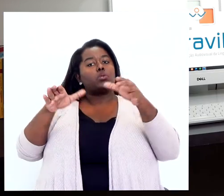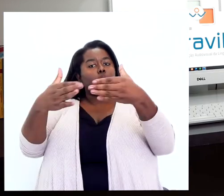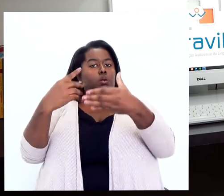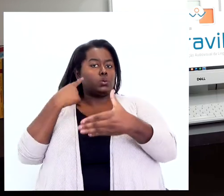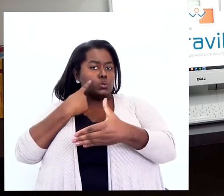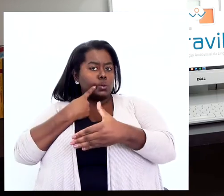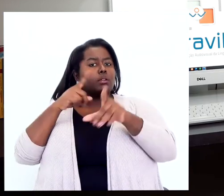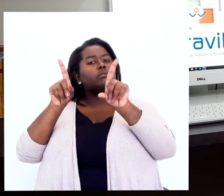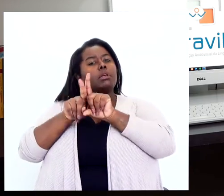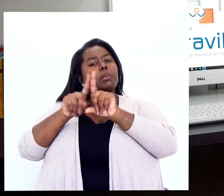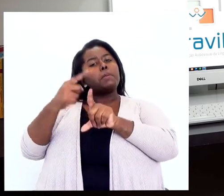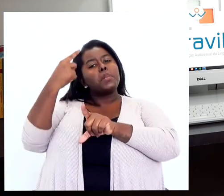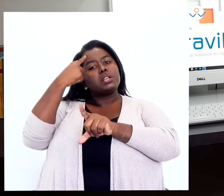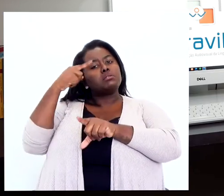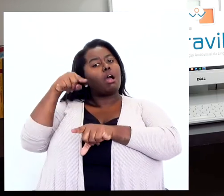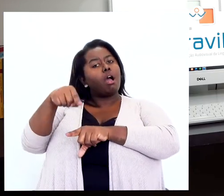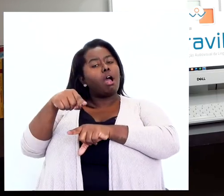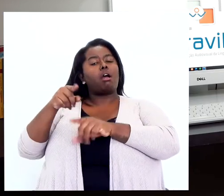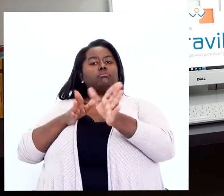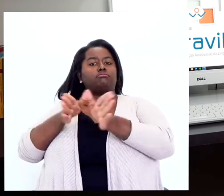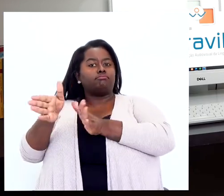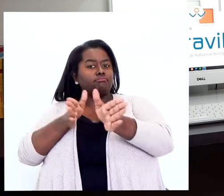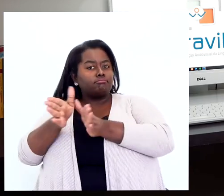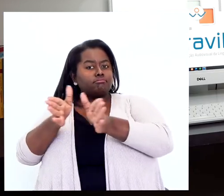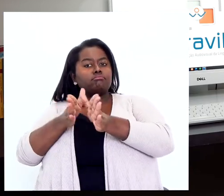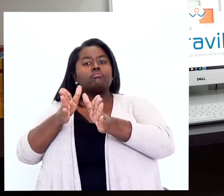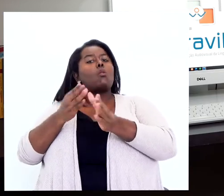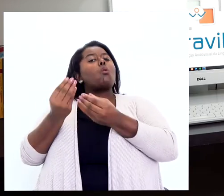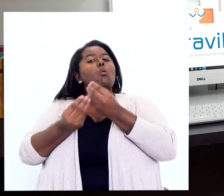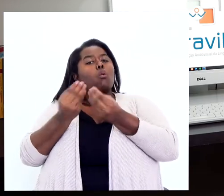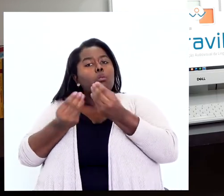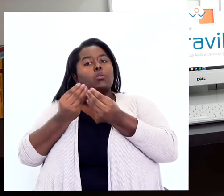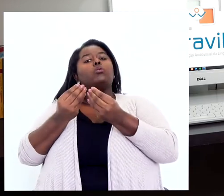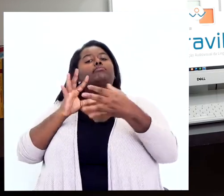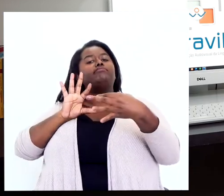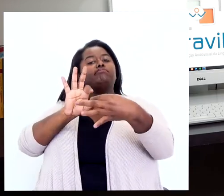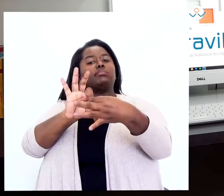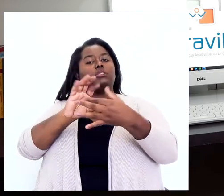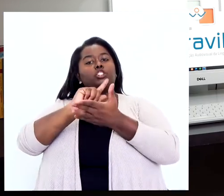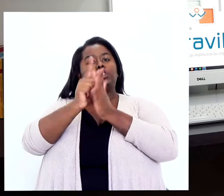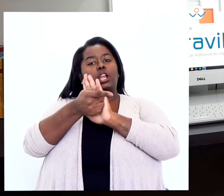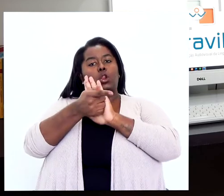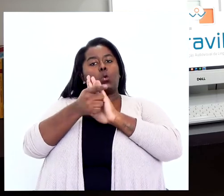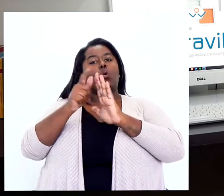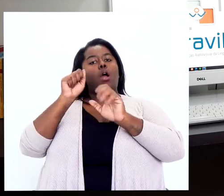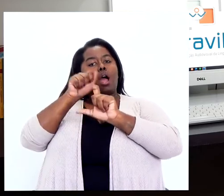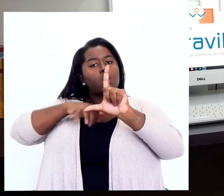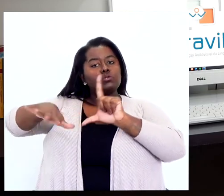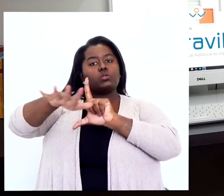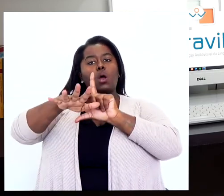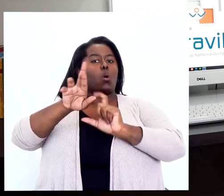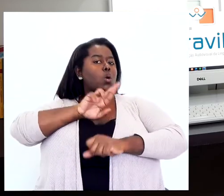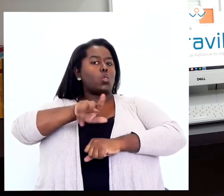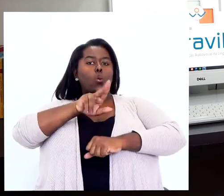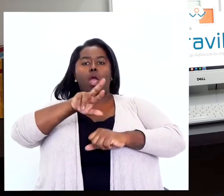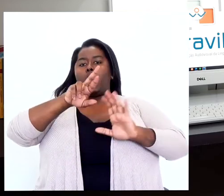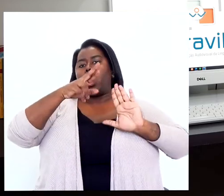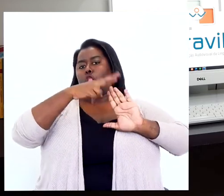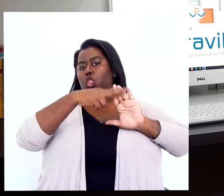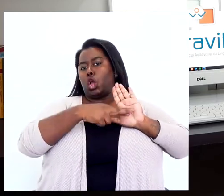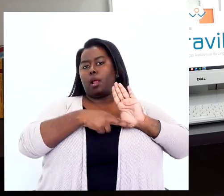e mais do que isso, pensar esses recursos de acessibilidade a partir dos gêneros audiovisuais e não como uma